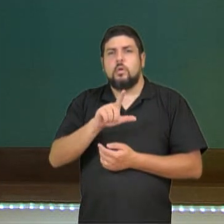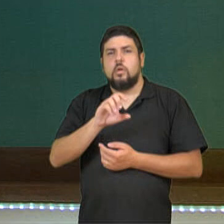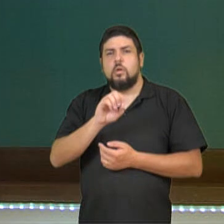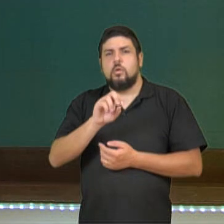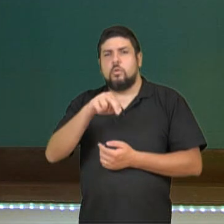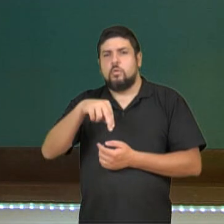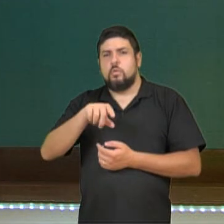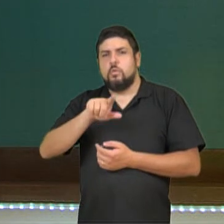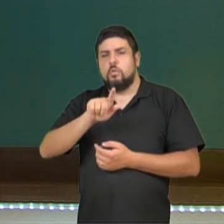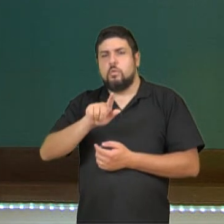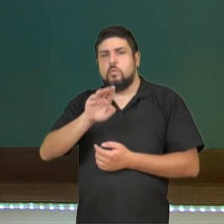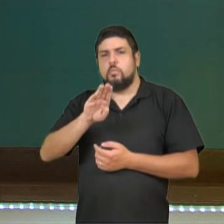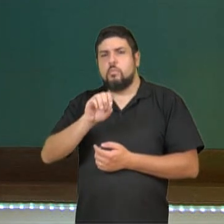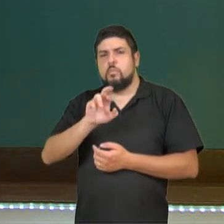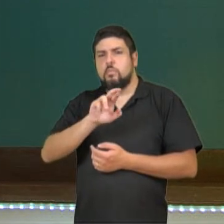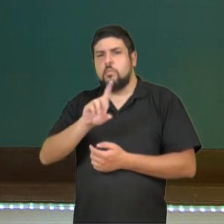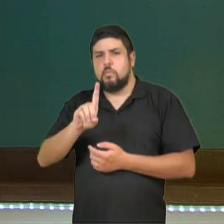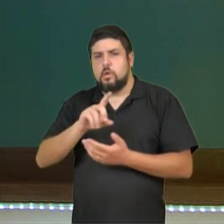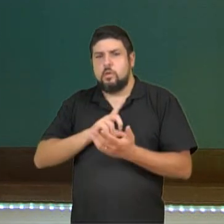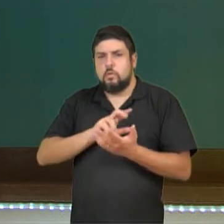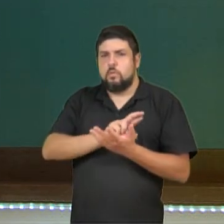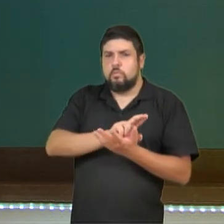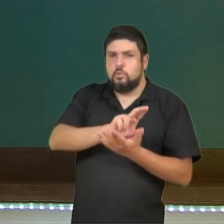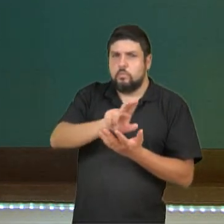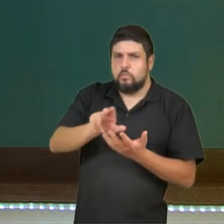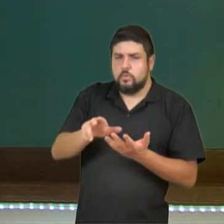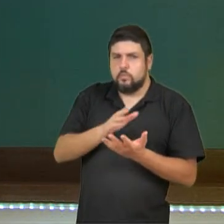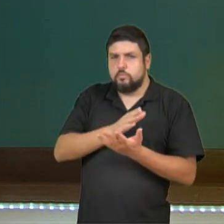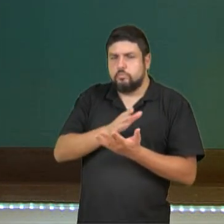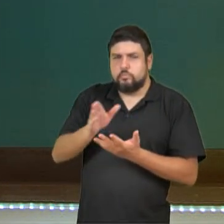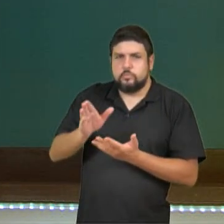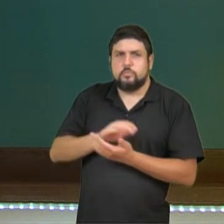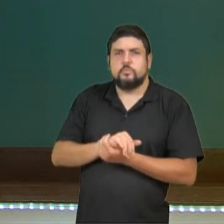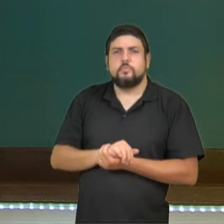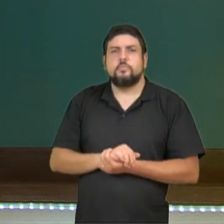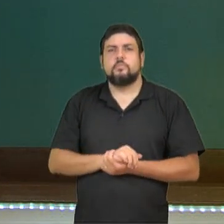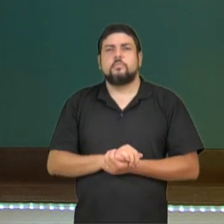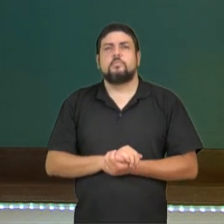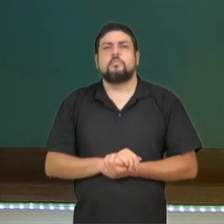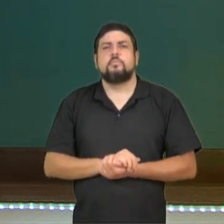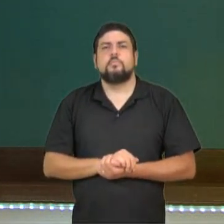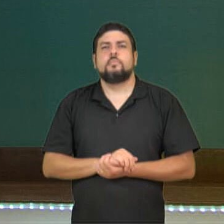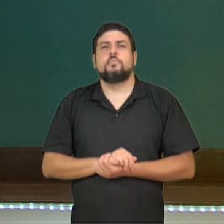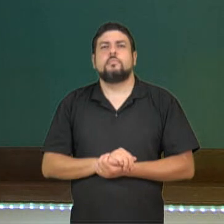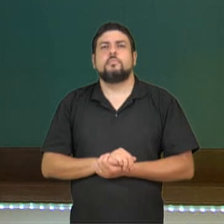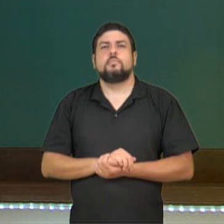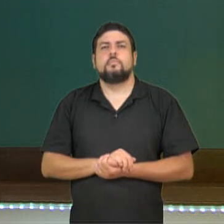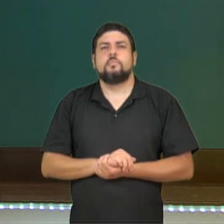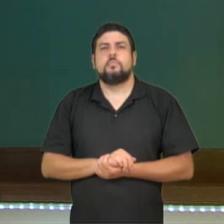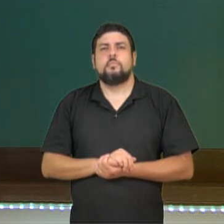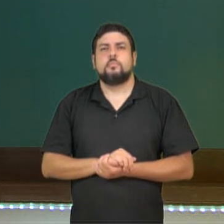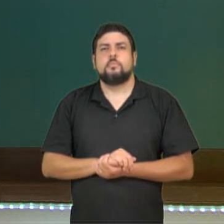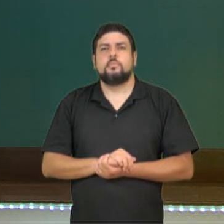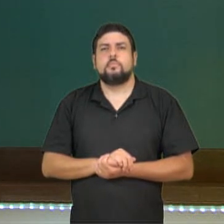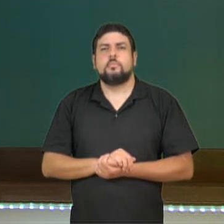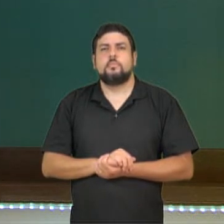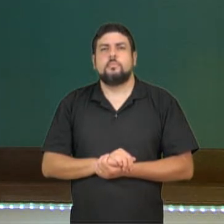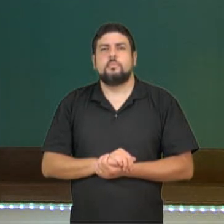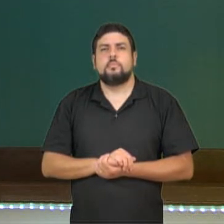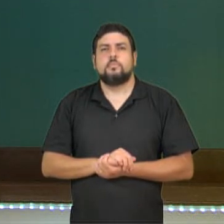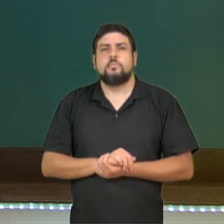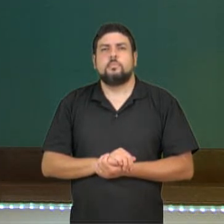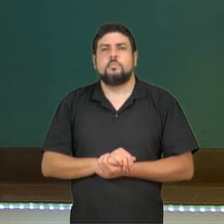Então, a gente tem aqui o kerving, o freeride, o street load e o street sled. Street sled, tá? A professora se